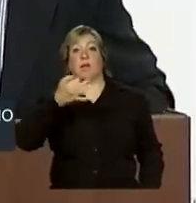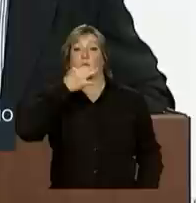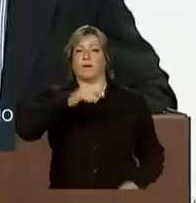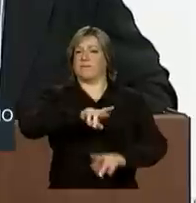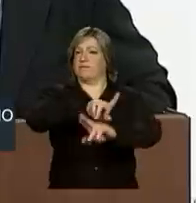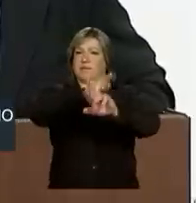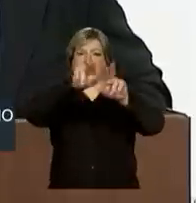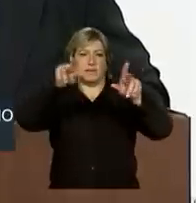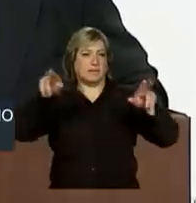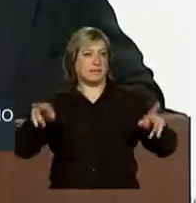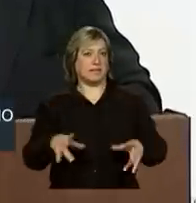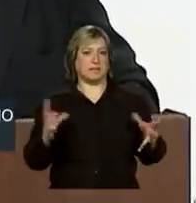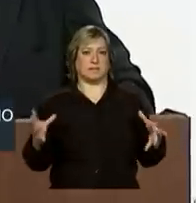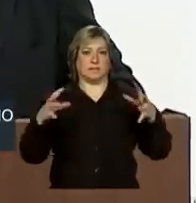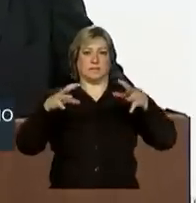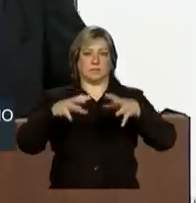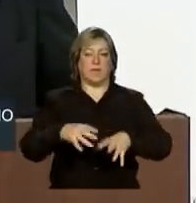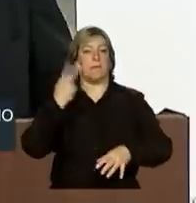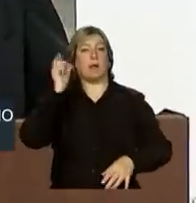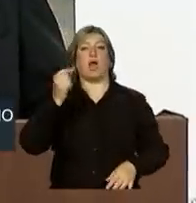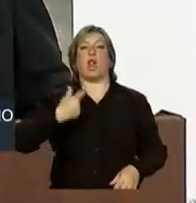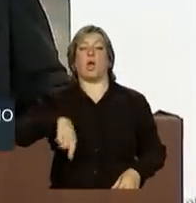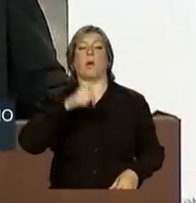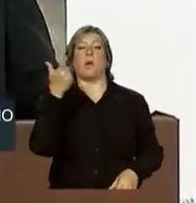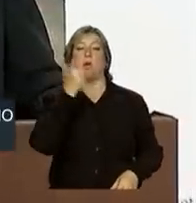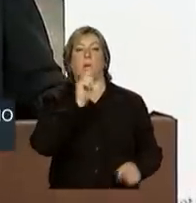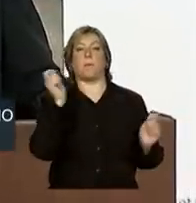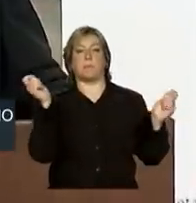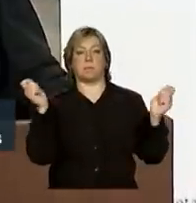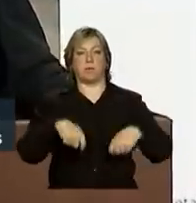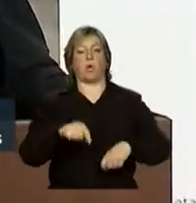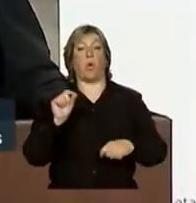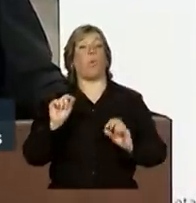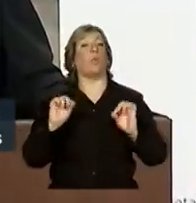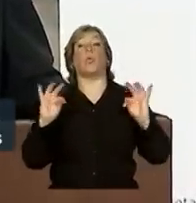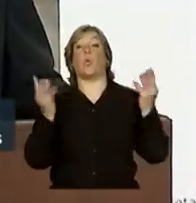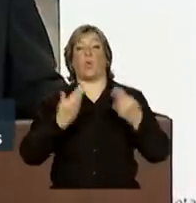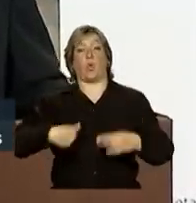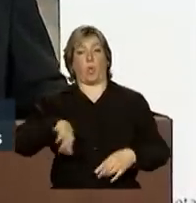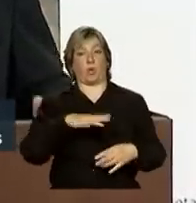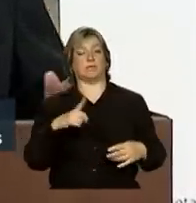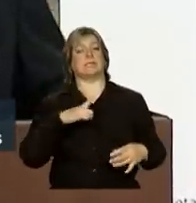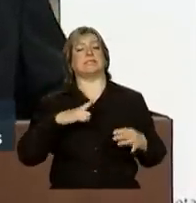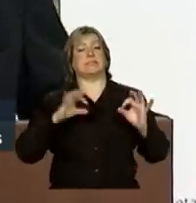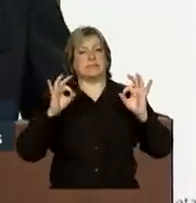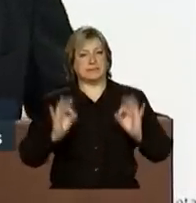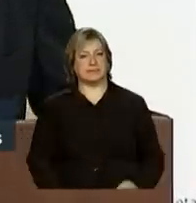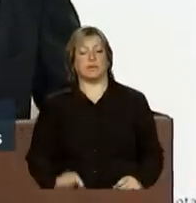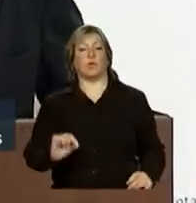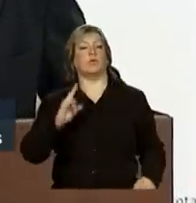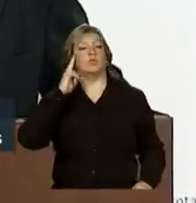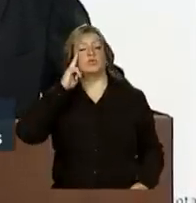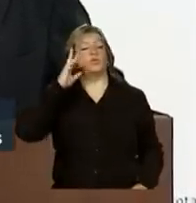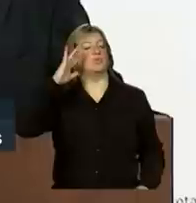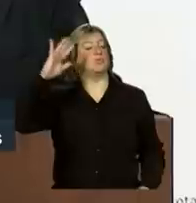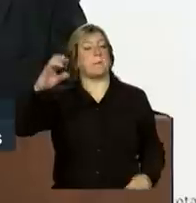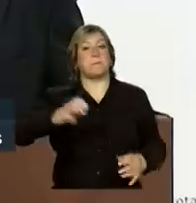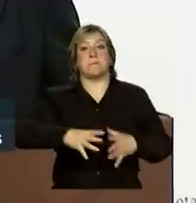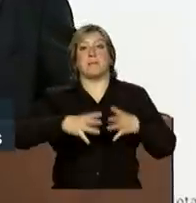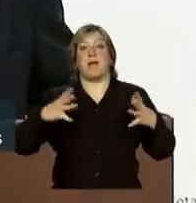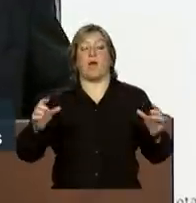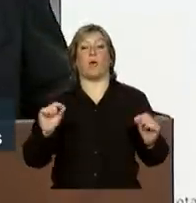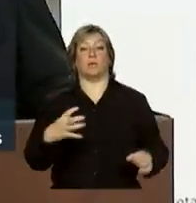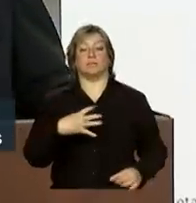representativas, para que nós possamos alcançar o que todos nós temos certeza, o grande sonho que